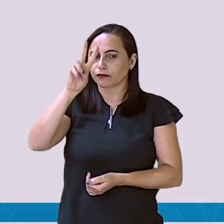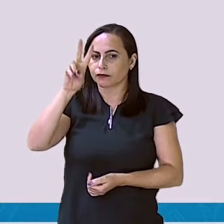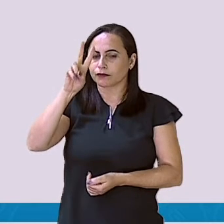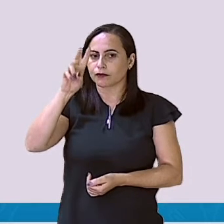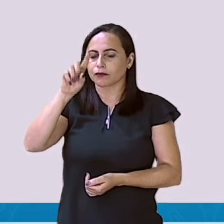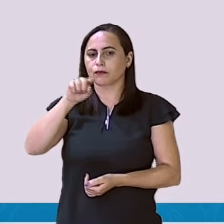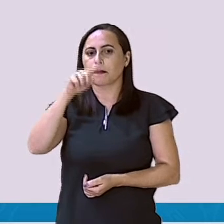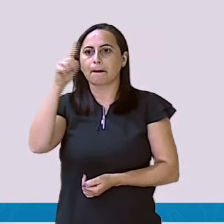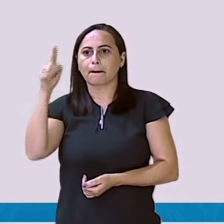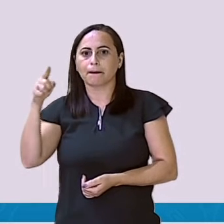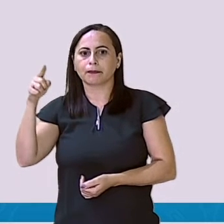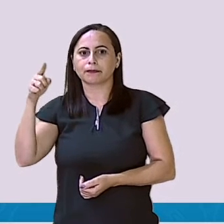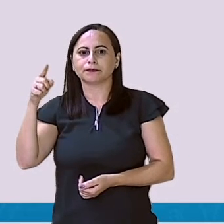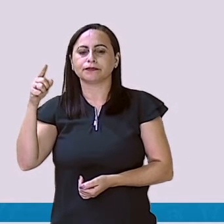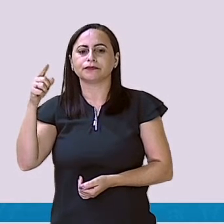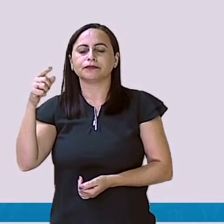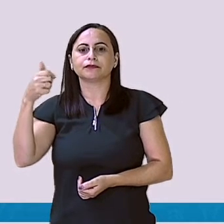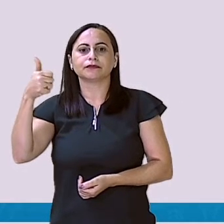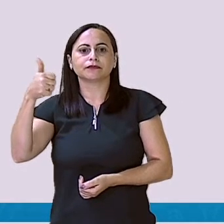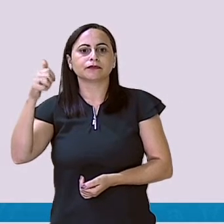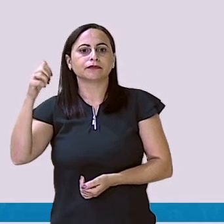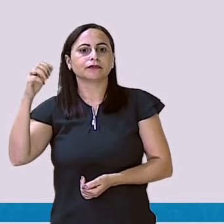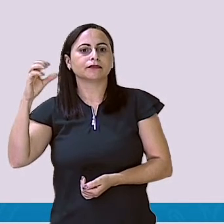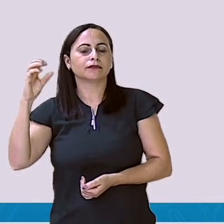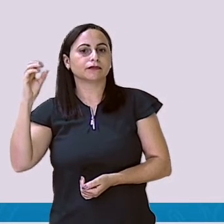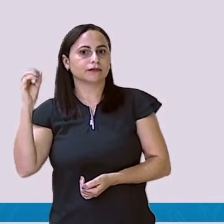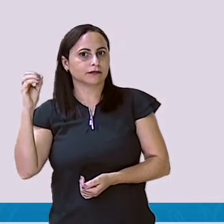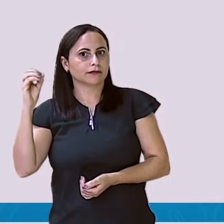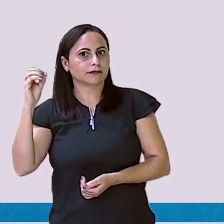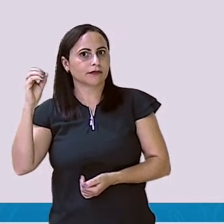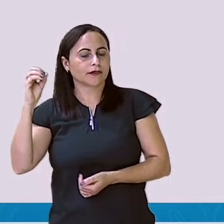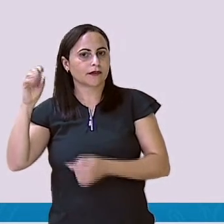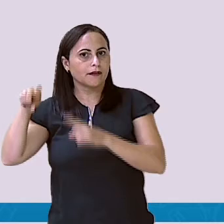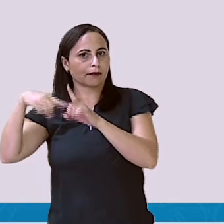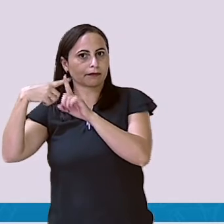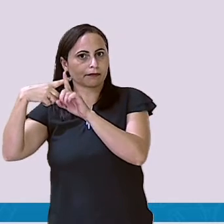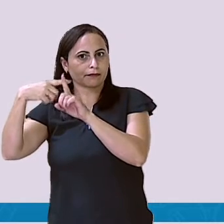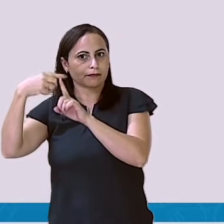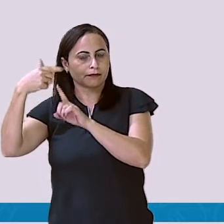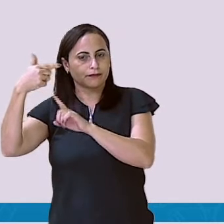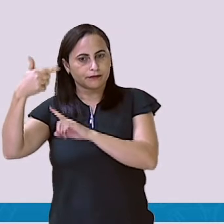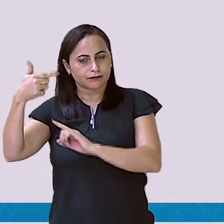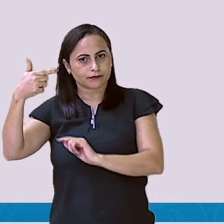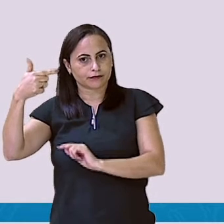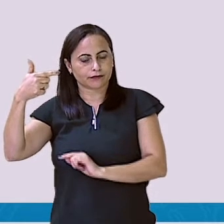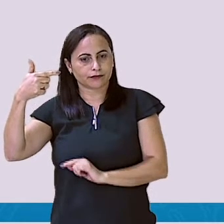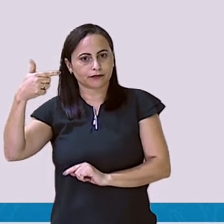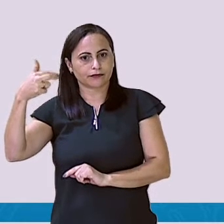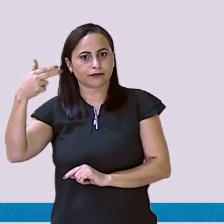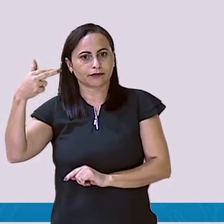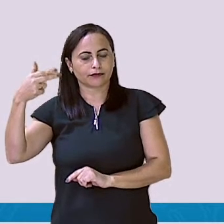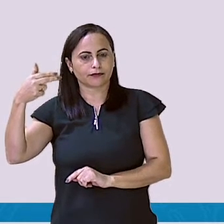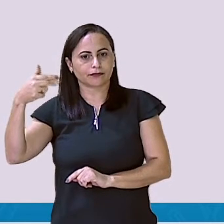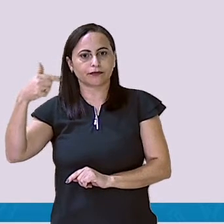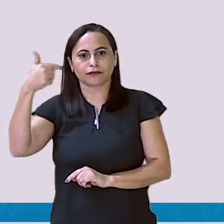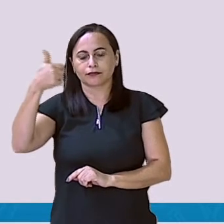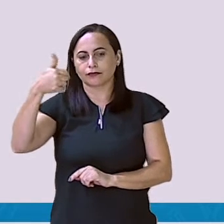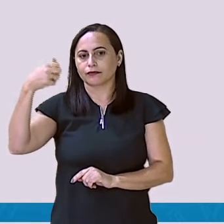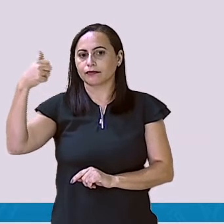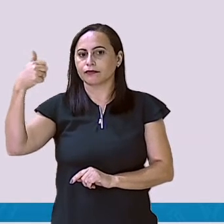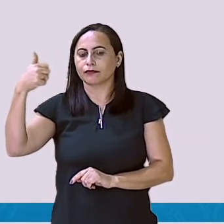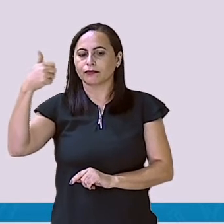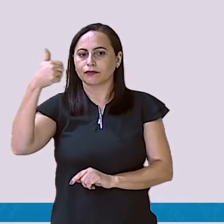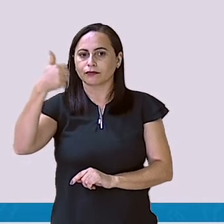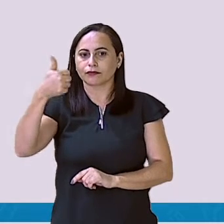pra mim 10. Mas eu não posso esquecer que eu já tinha 2. Então, 10 mais 2, 12.